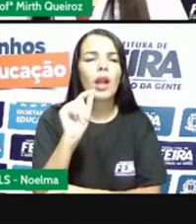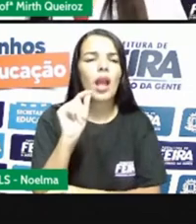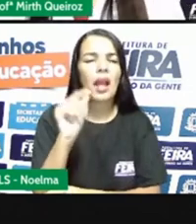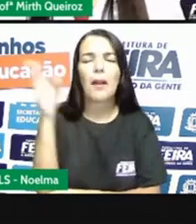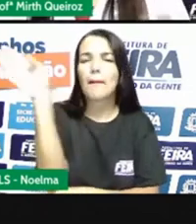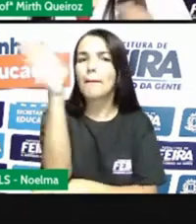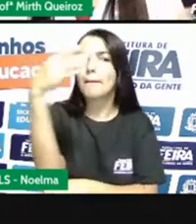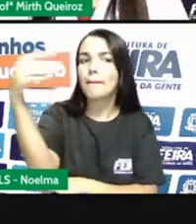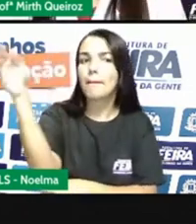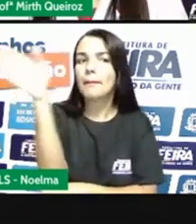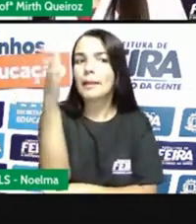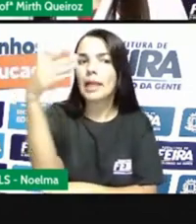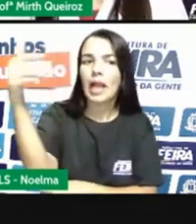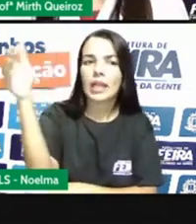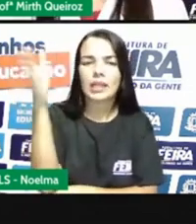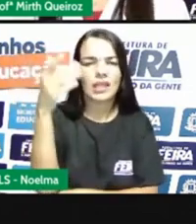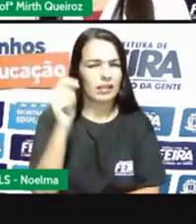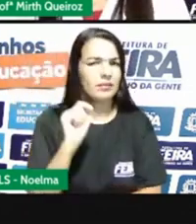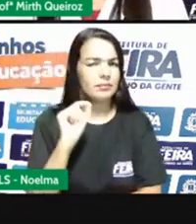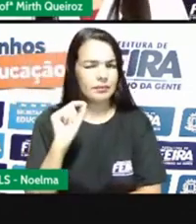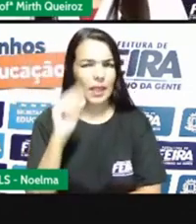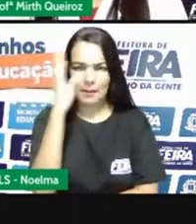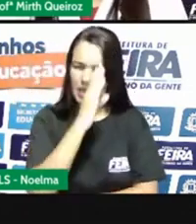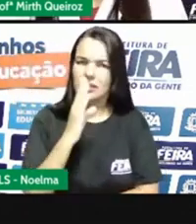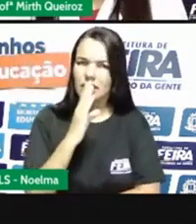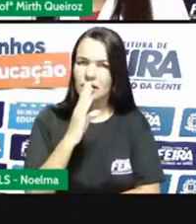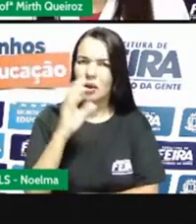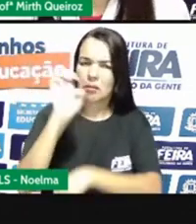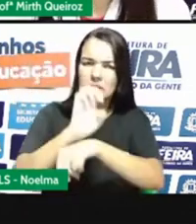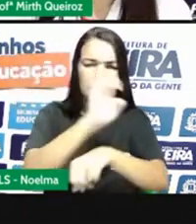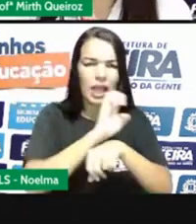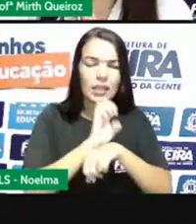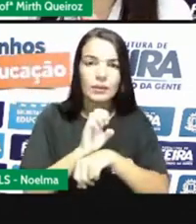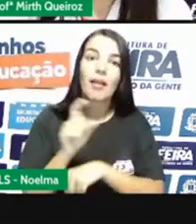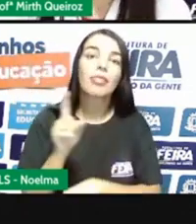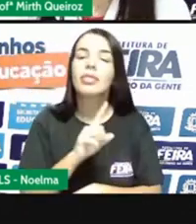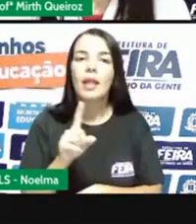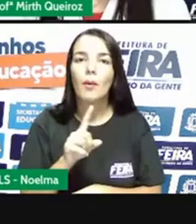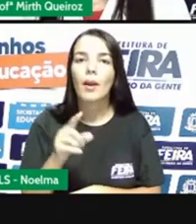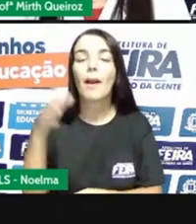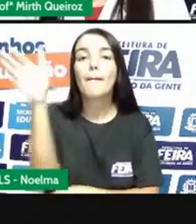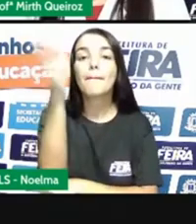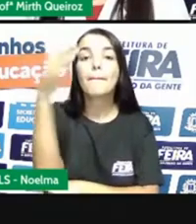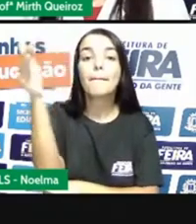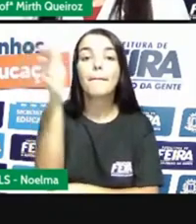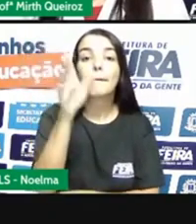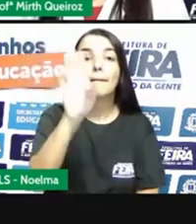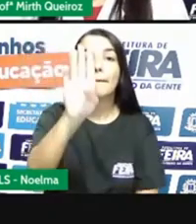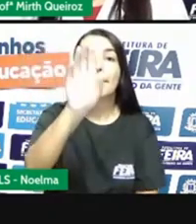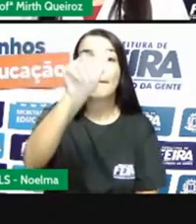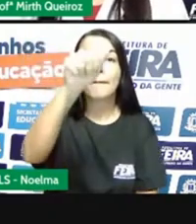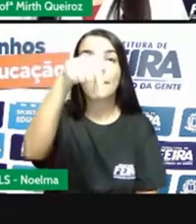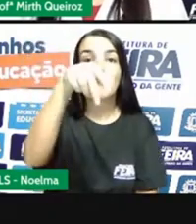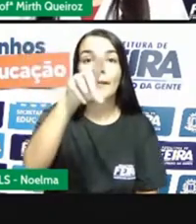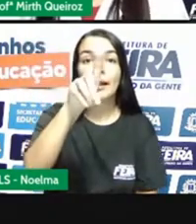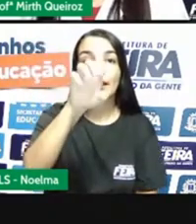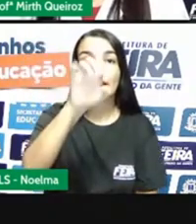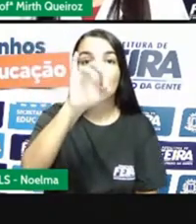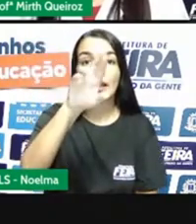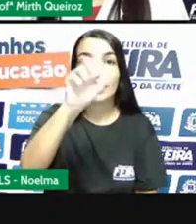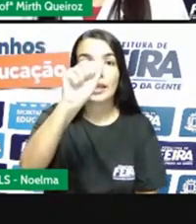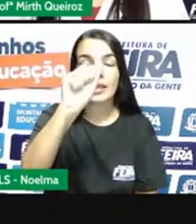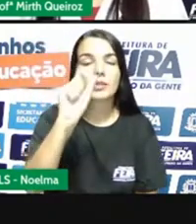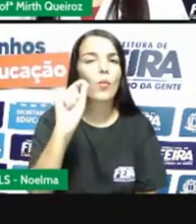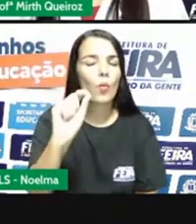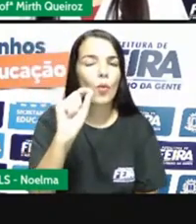Brasil? É bandeira de Estado? Não. As bandeiras eram homens, né? Eram homens que saíam por aí,